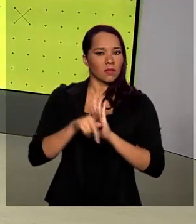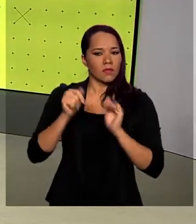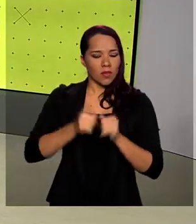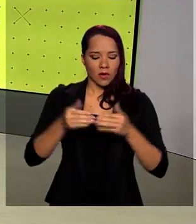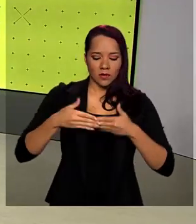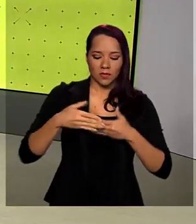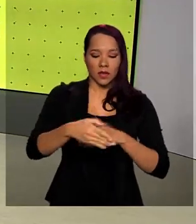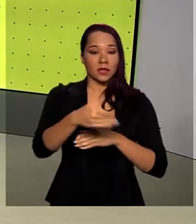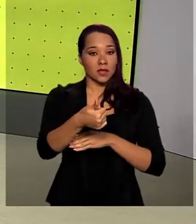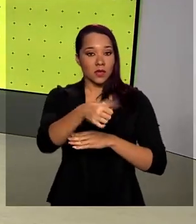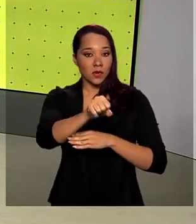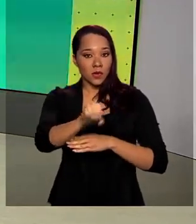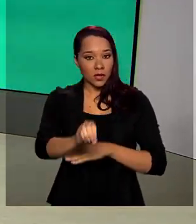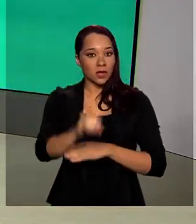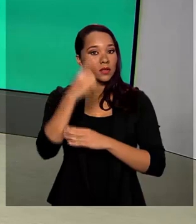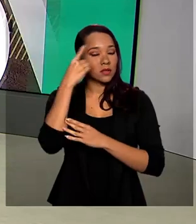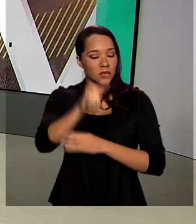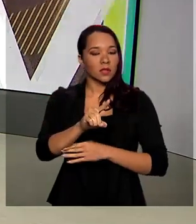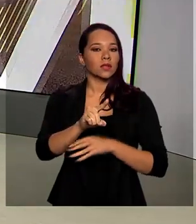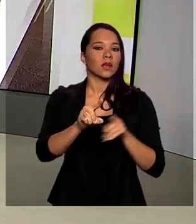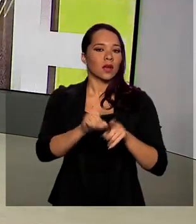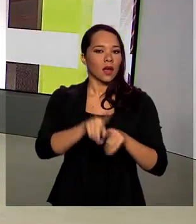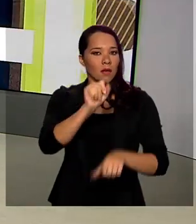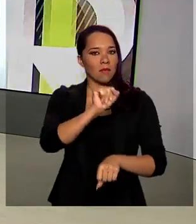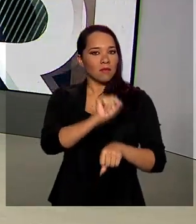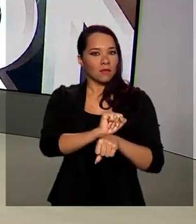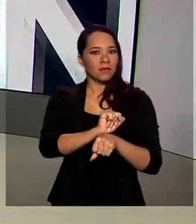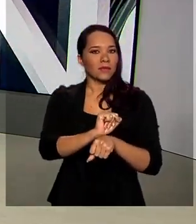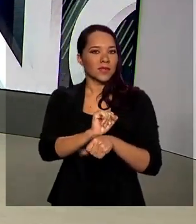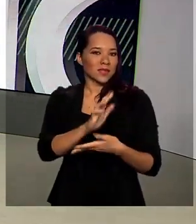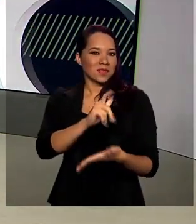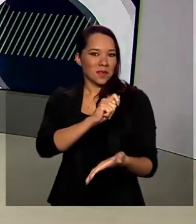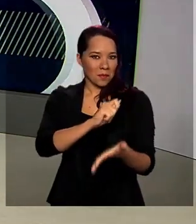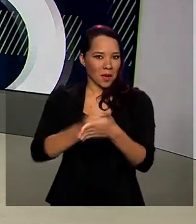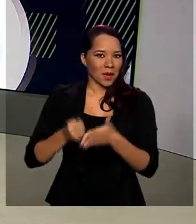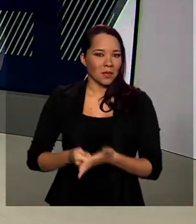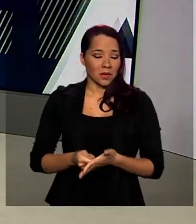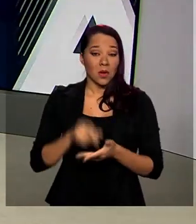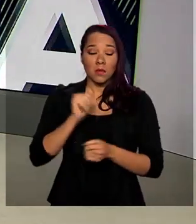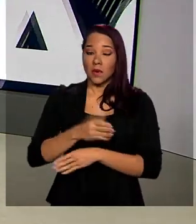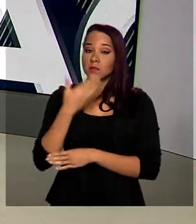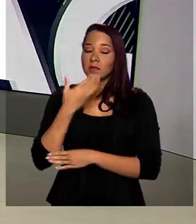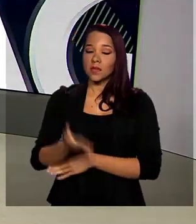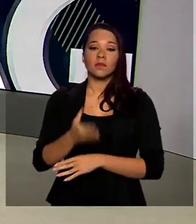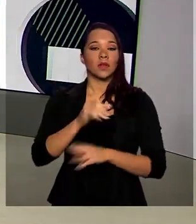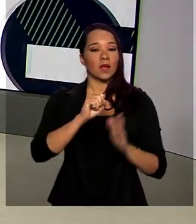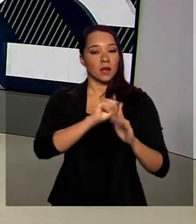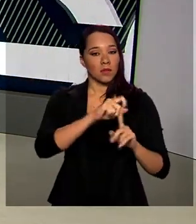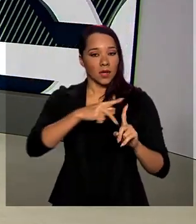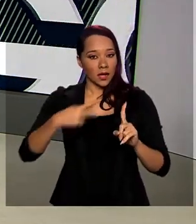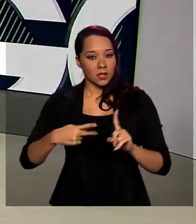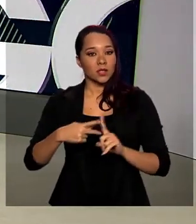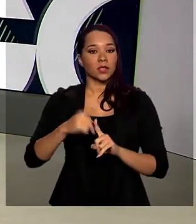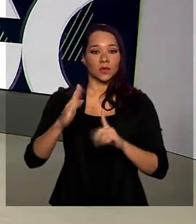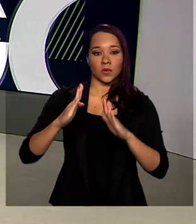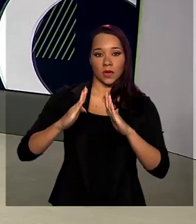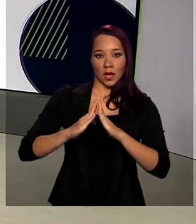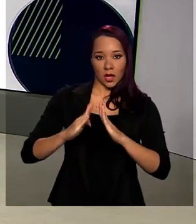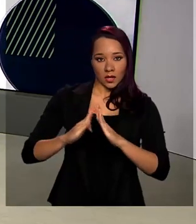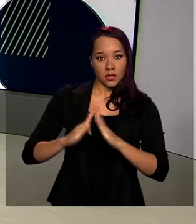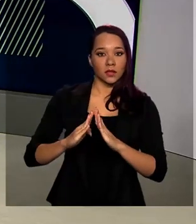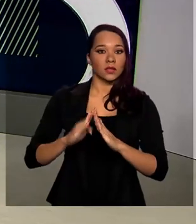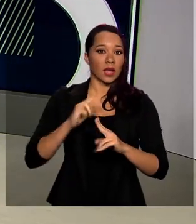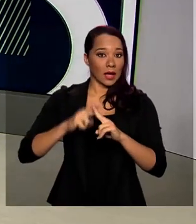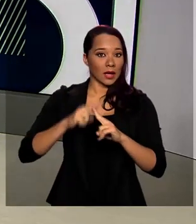180 dias o prazo da pausa das parcelas. A solicitação poderá ser feita pelo aplicativo Habitação Caixa